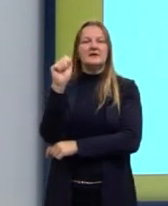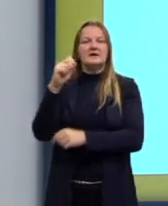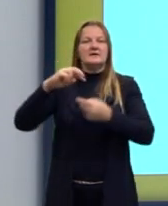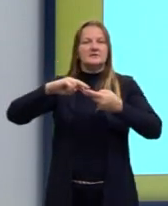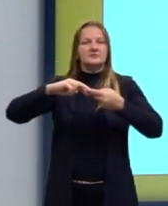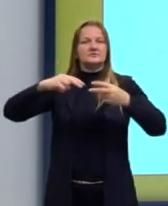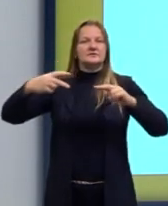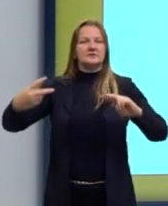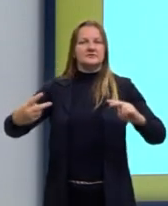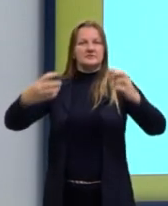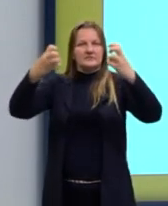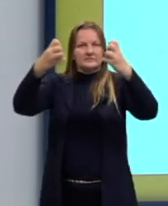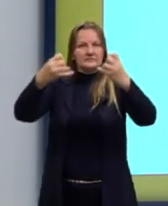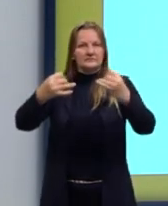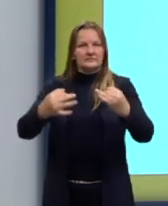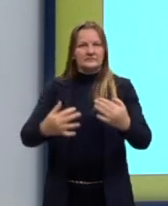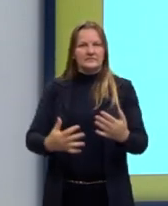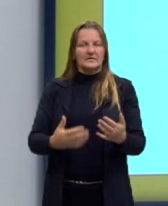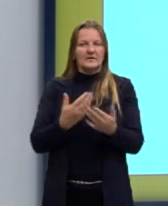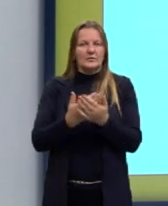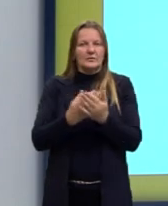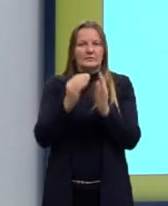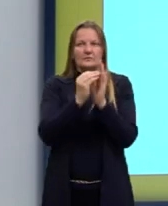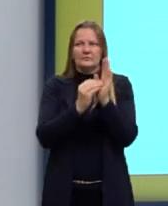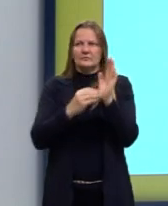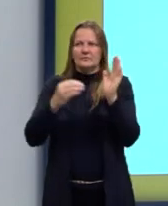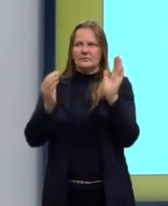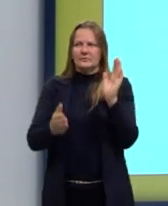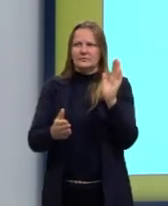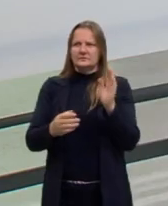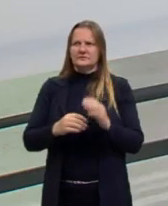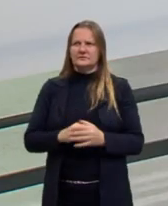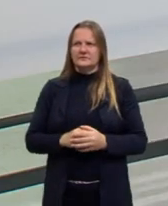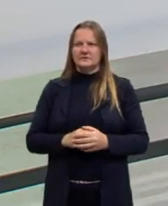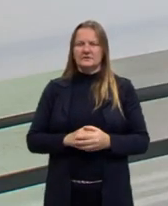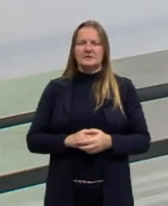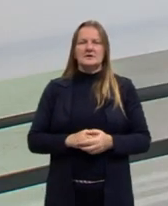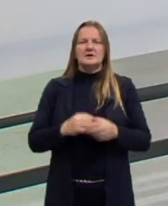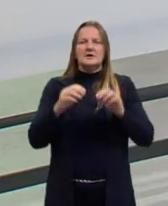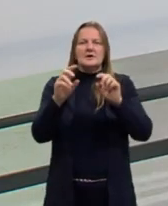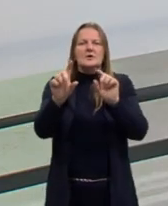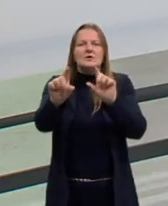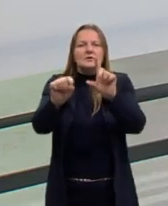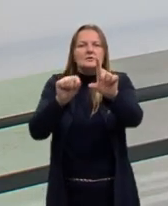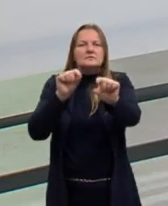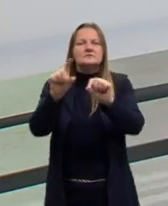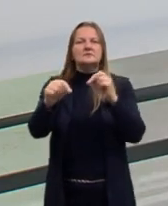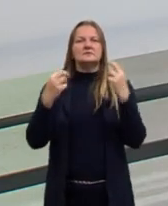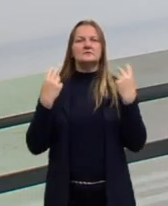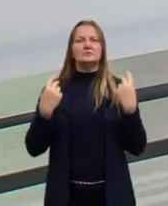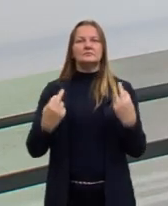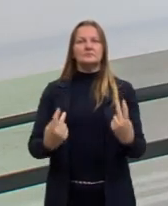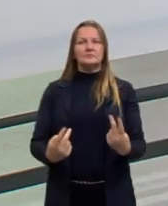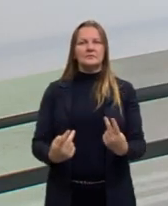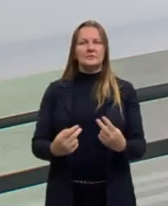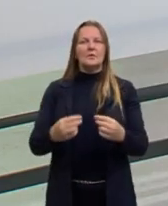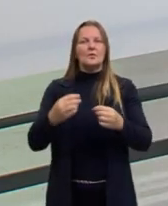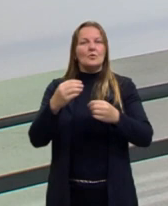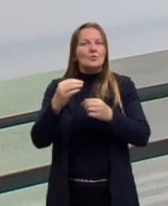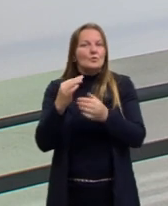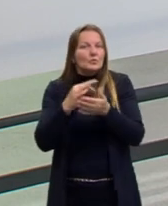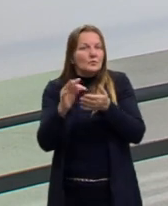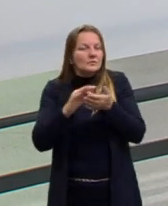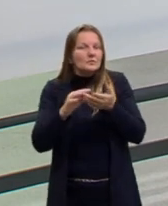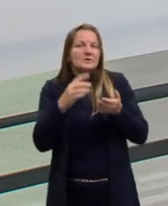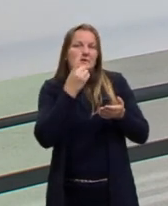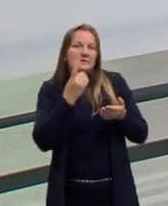a respeito hoje, nessa aula. Então, aqui, né, a seleção natural, então, da teoria da evolução de